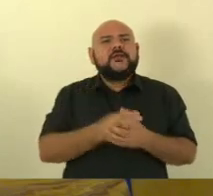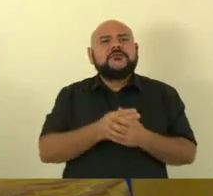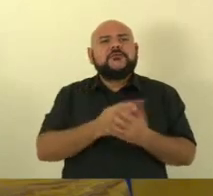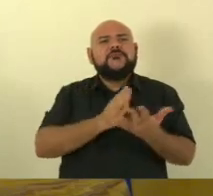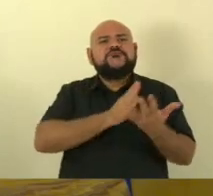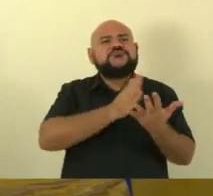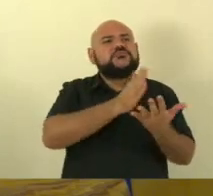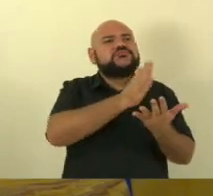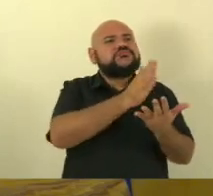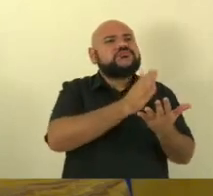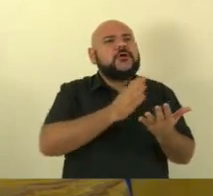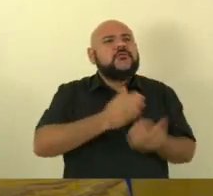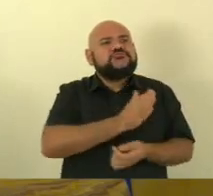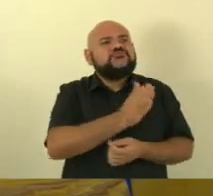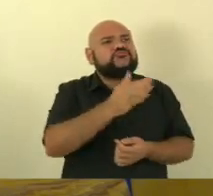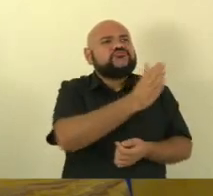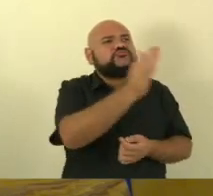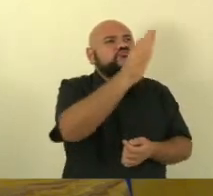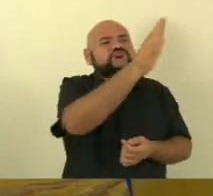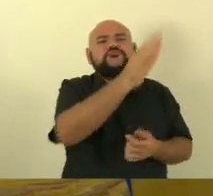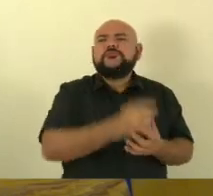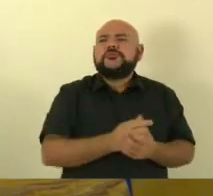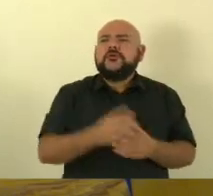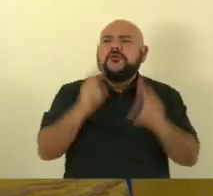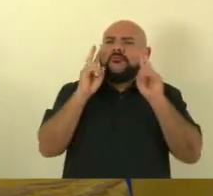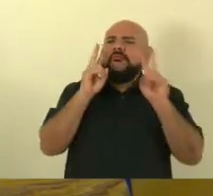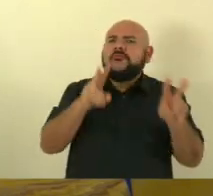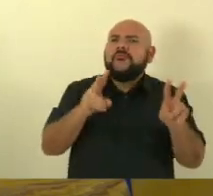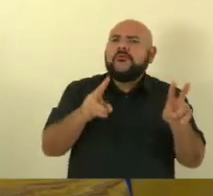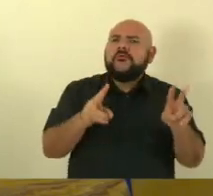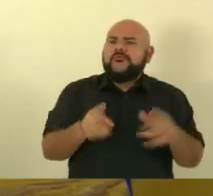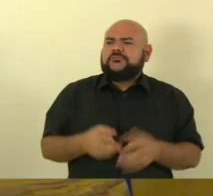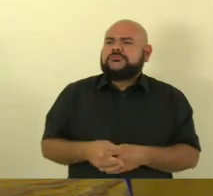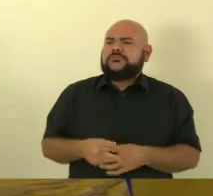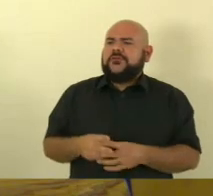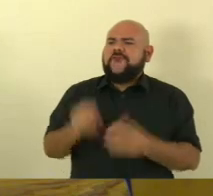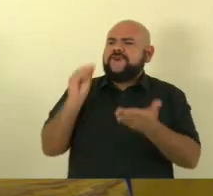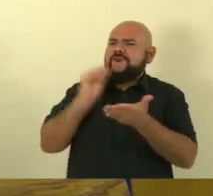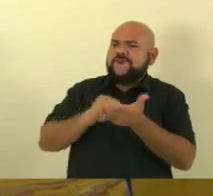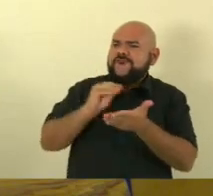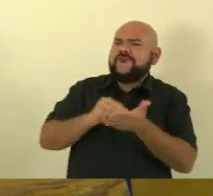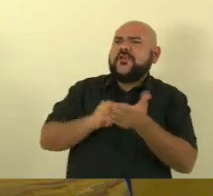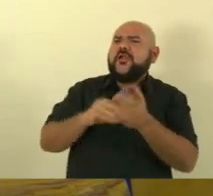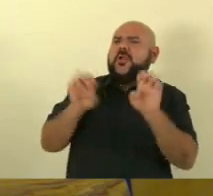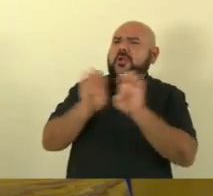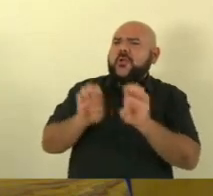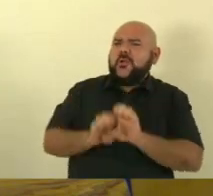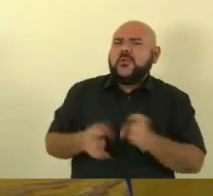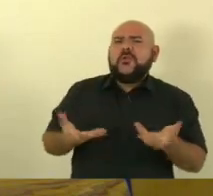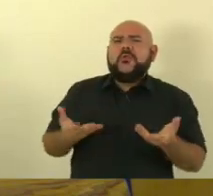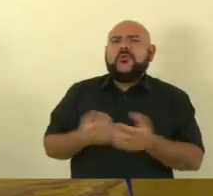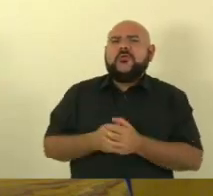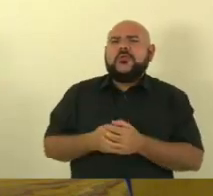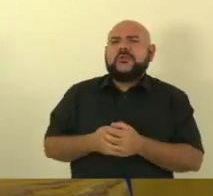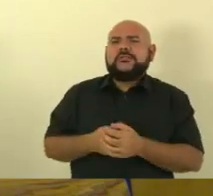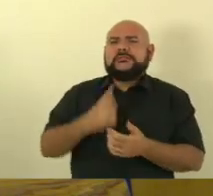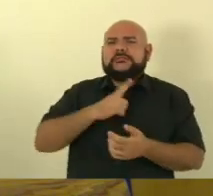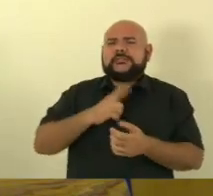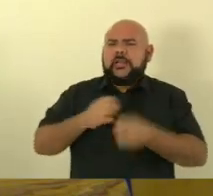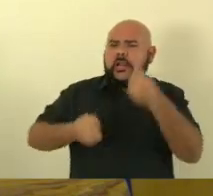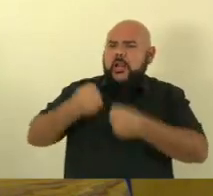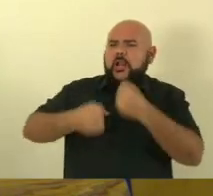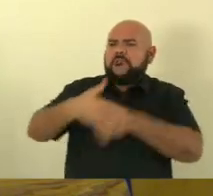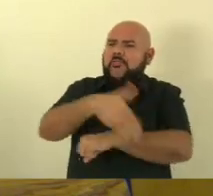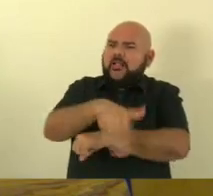traduzidos em obra você não vê a curva da morte em Soturno realizada executada você não vê a